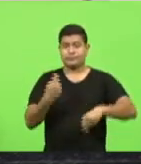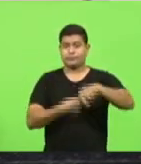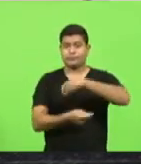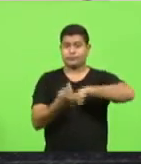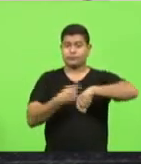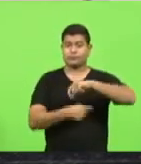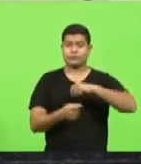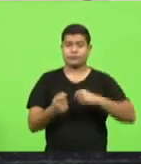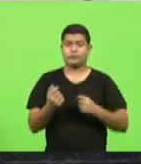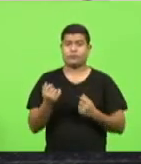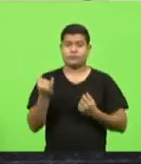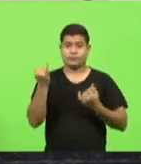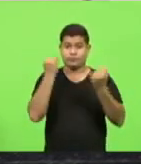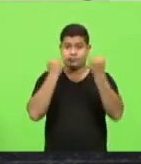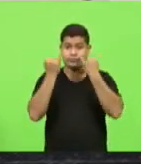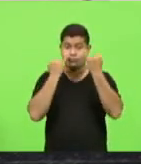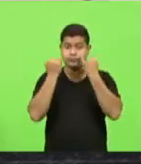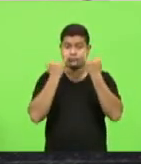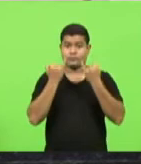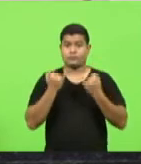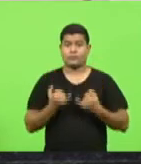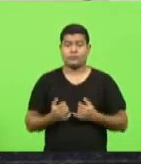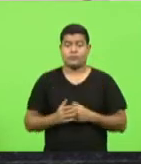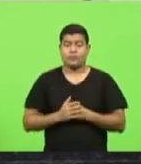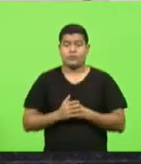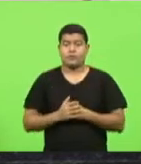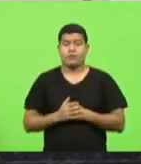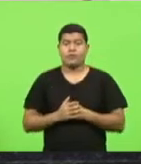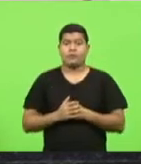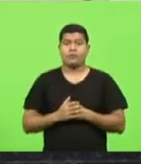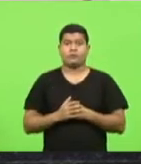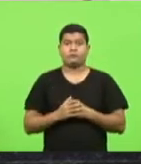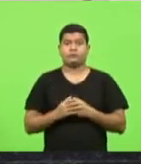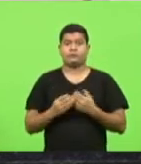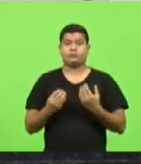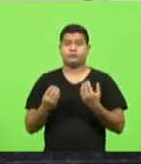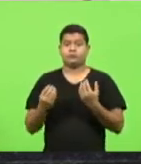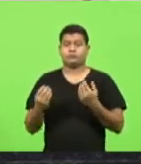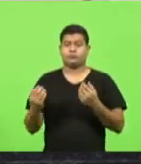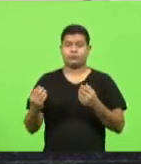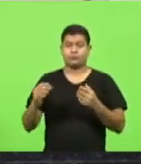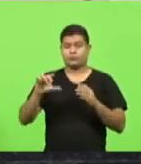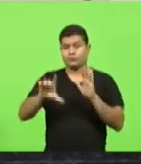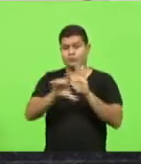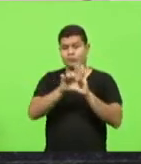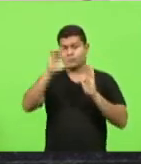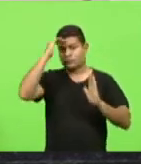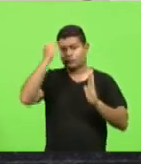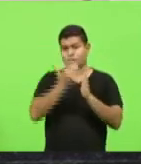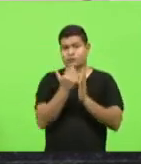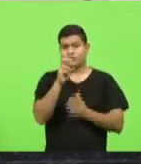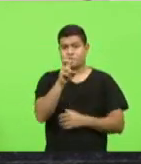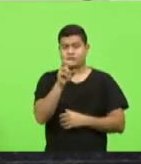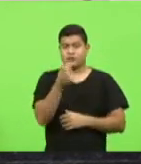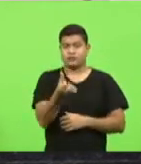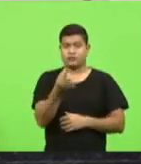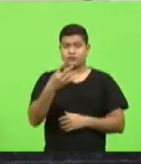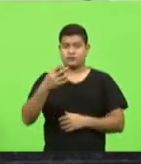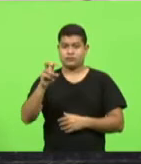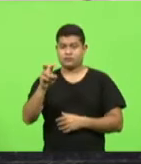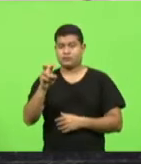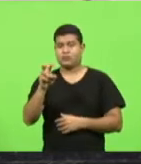informações acerca da aplicabilidade da lei número 5 645